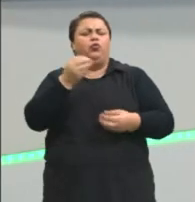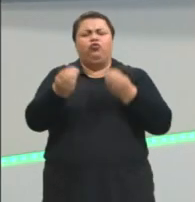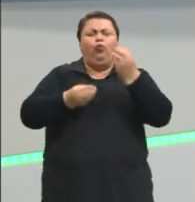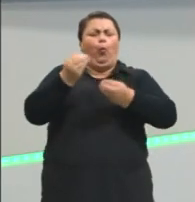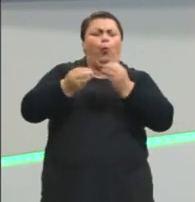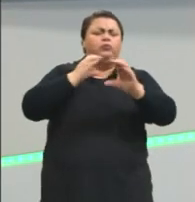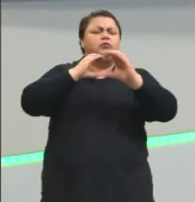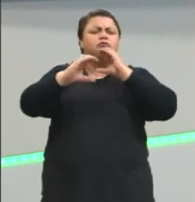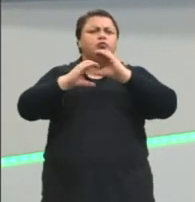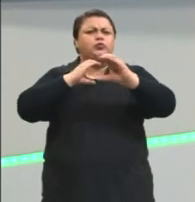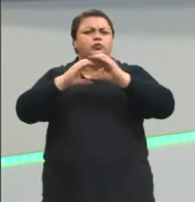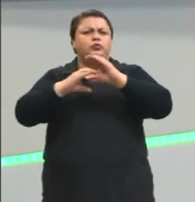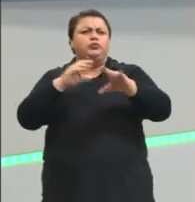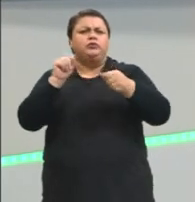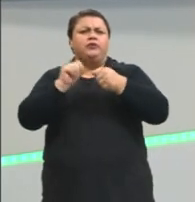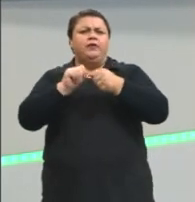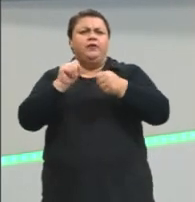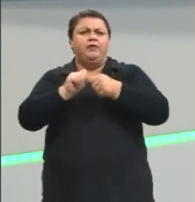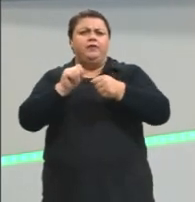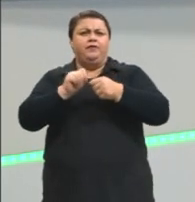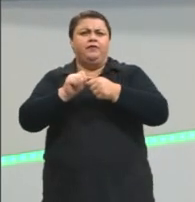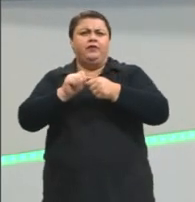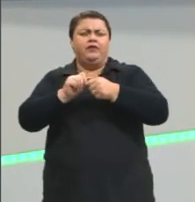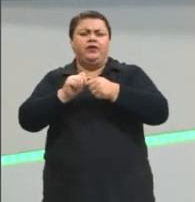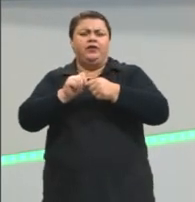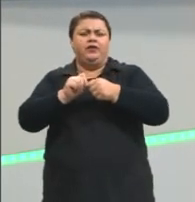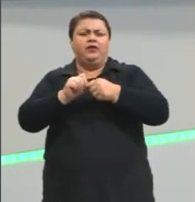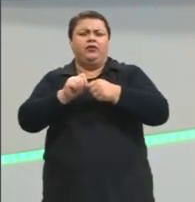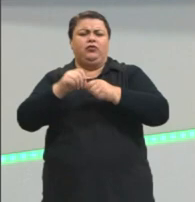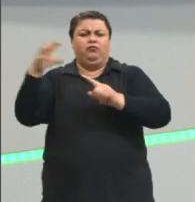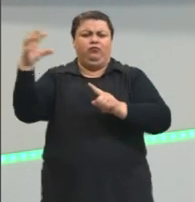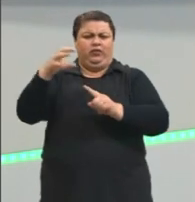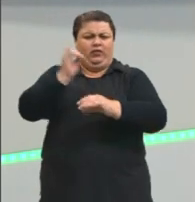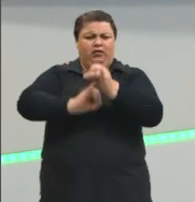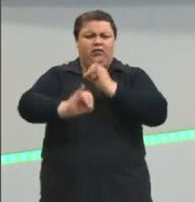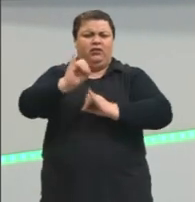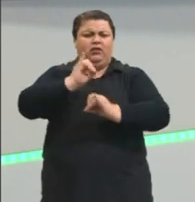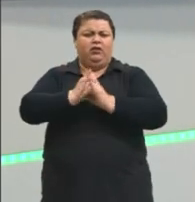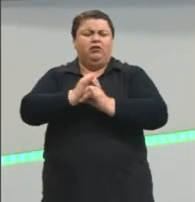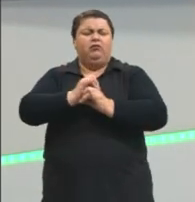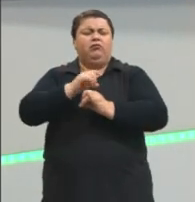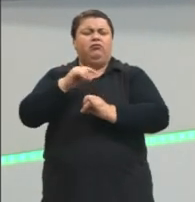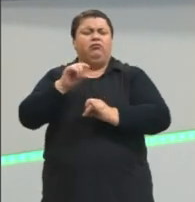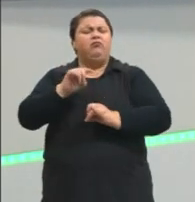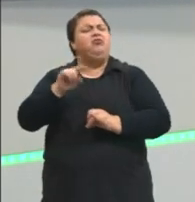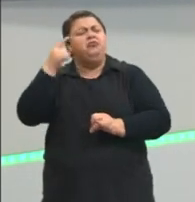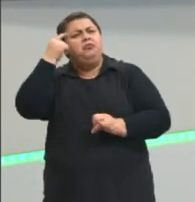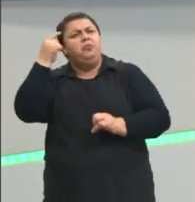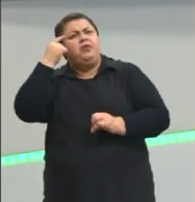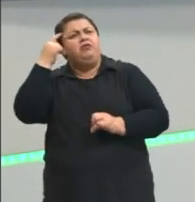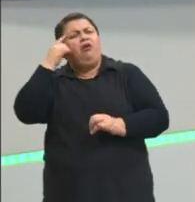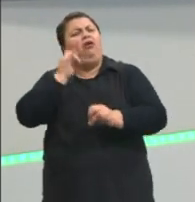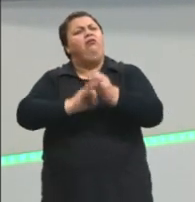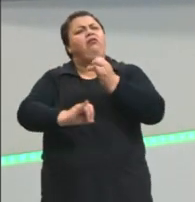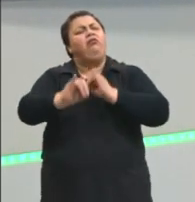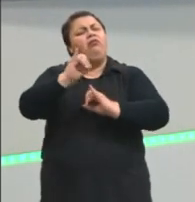comunica fez assim por causa da internet, se a gente for pensar, a internet é uma